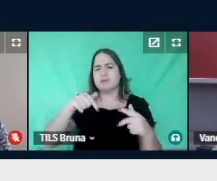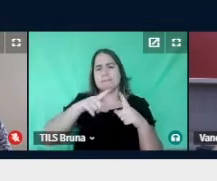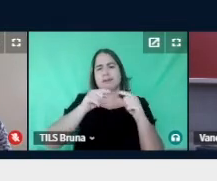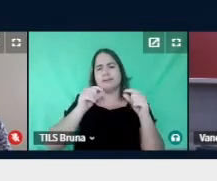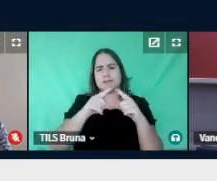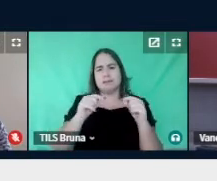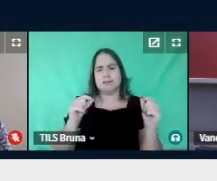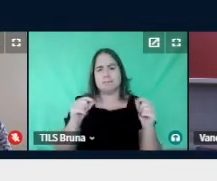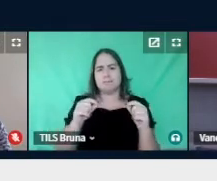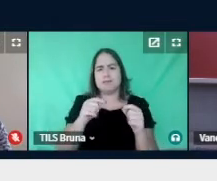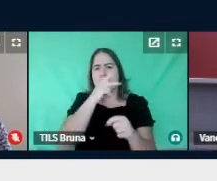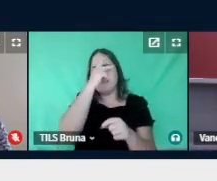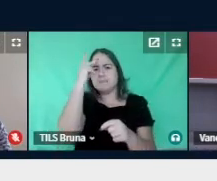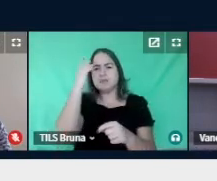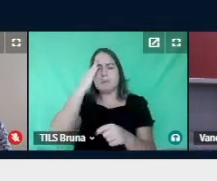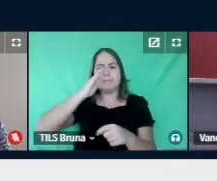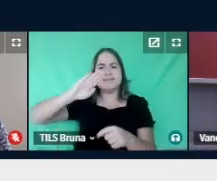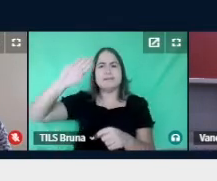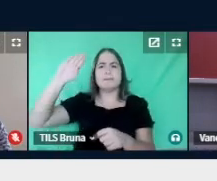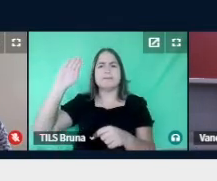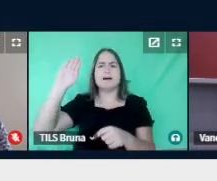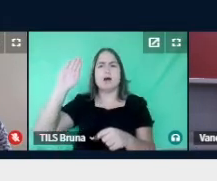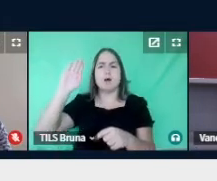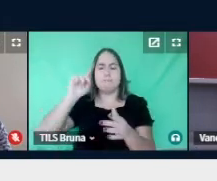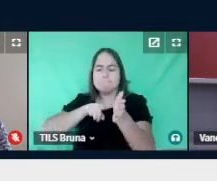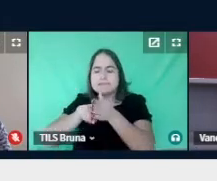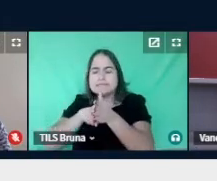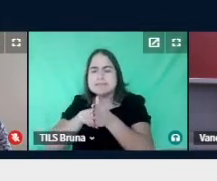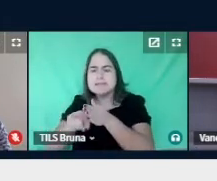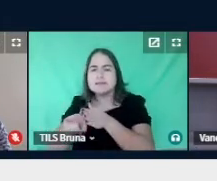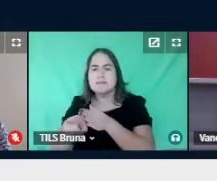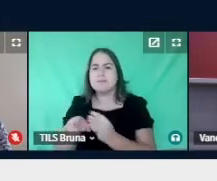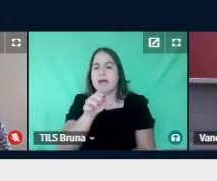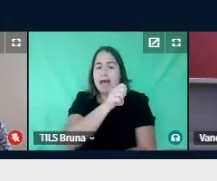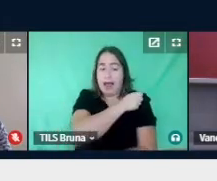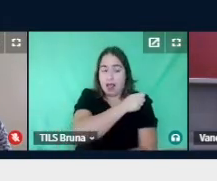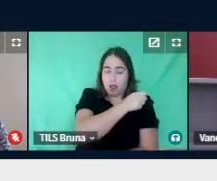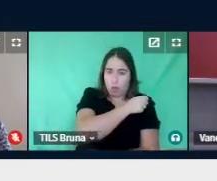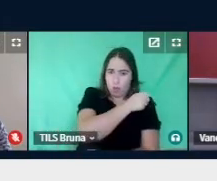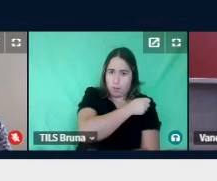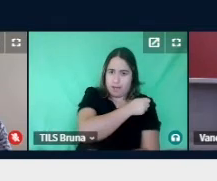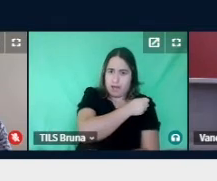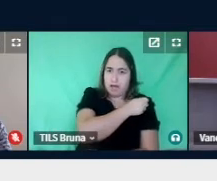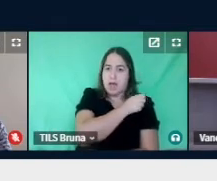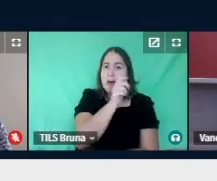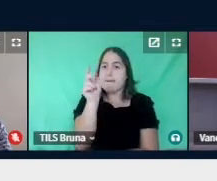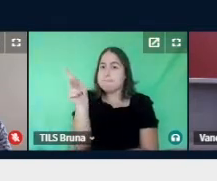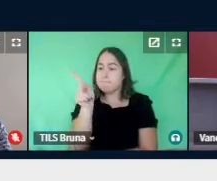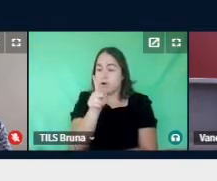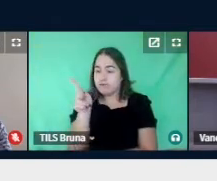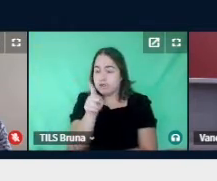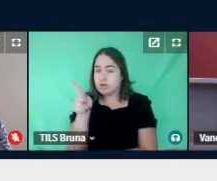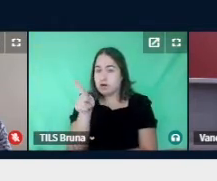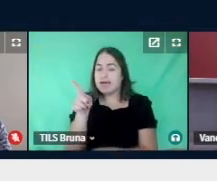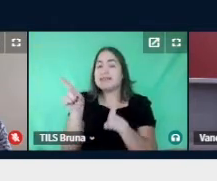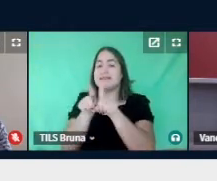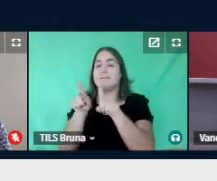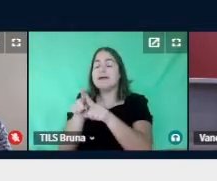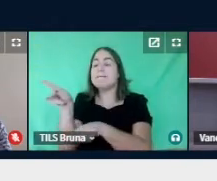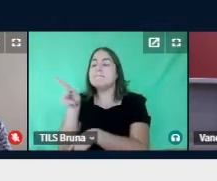pesquisa foram a aprendiz, a professora participante e a professora pesquisadora.